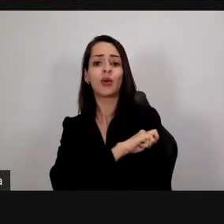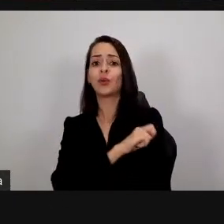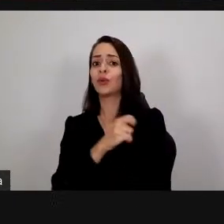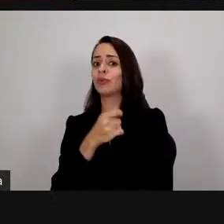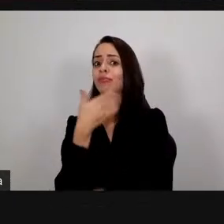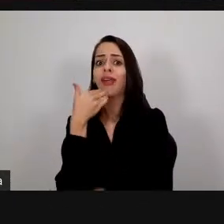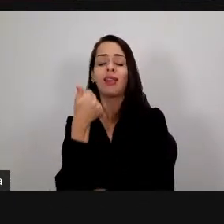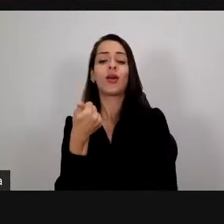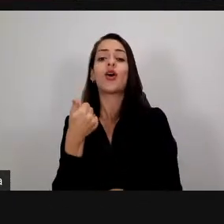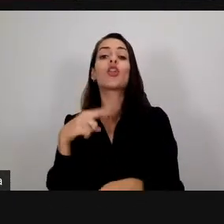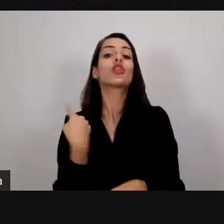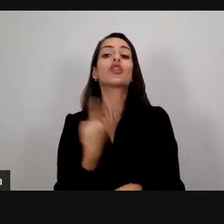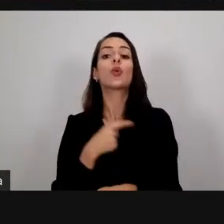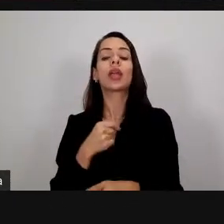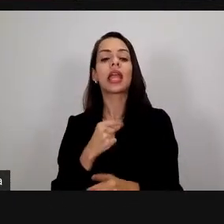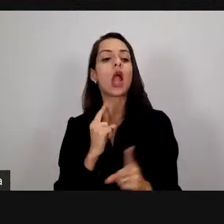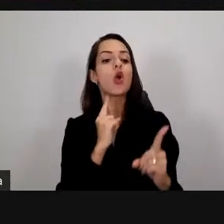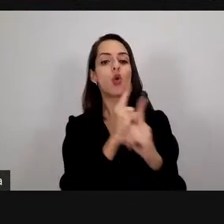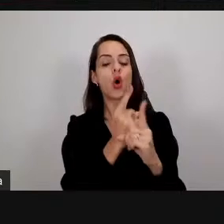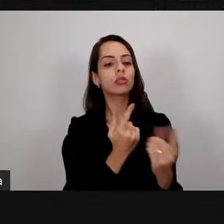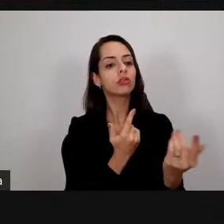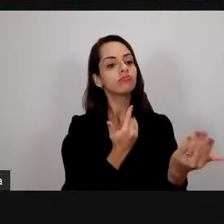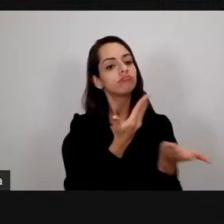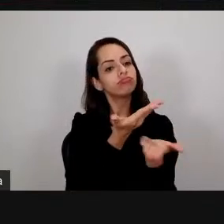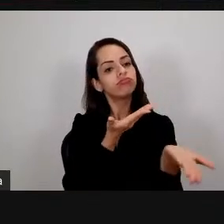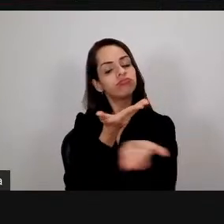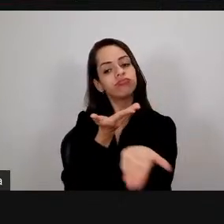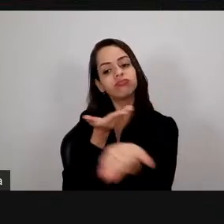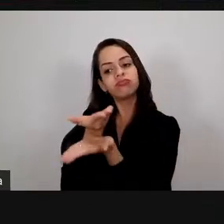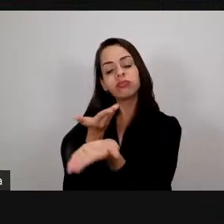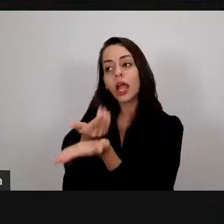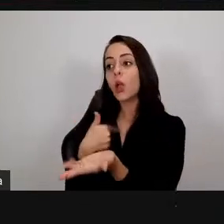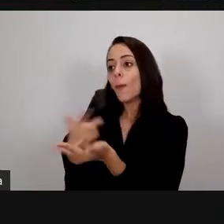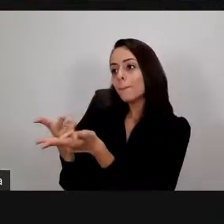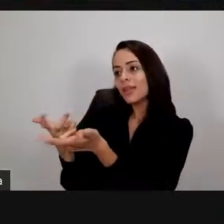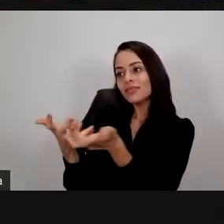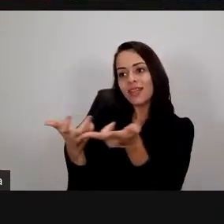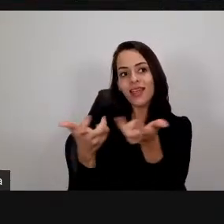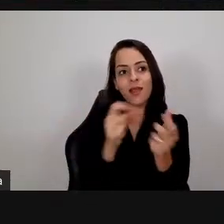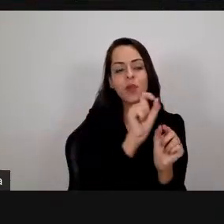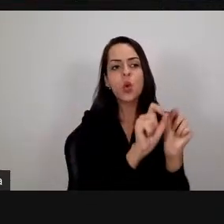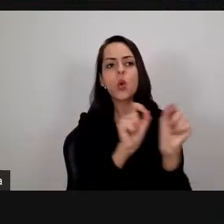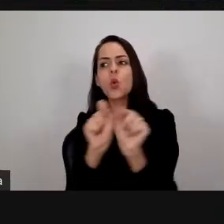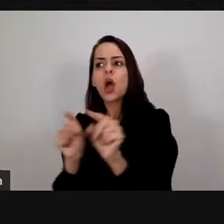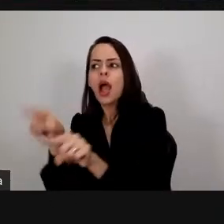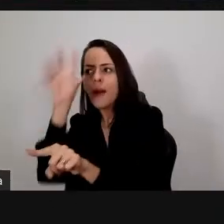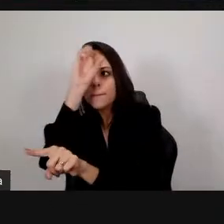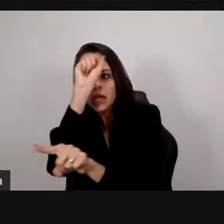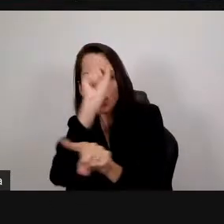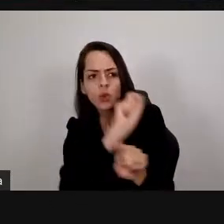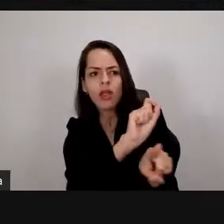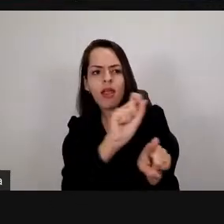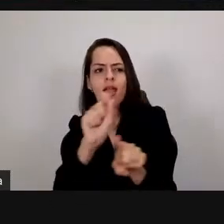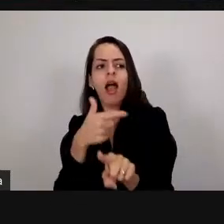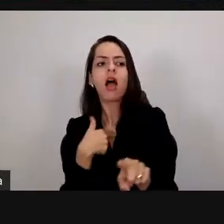essa disruptura do termo avaliação que muita gente ainda associa à prova é muito importante